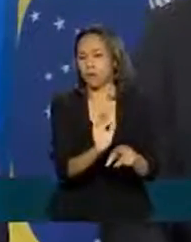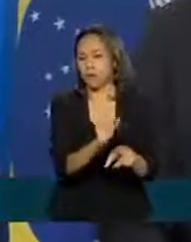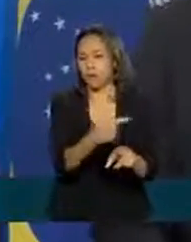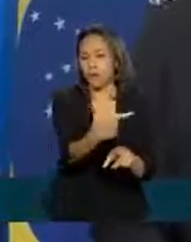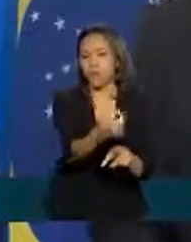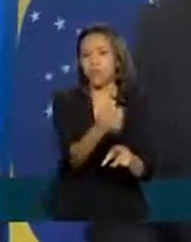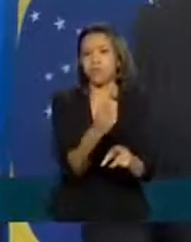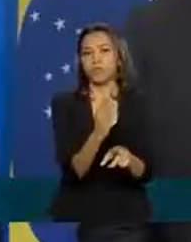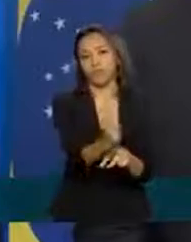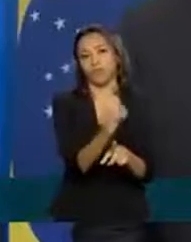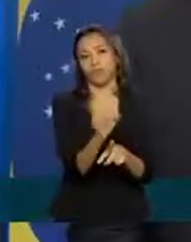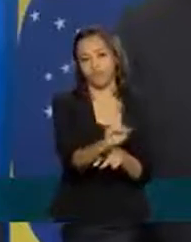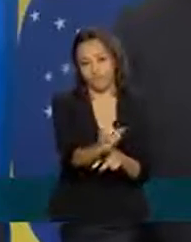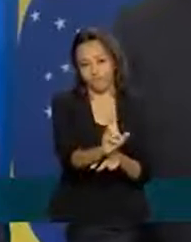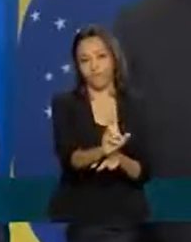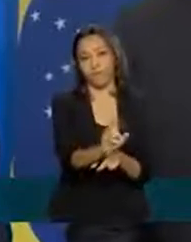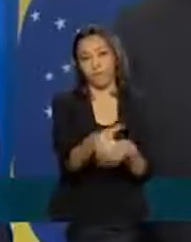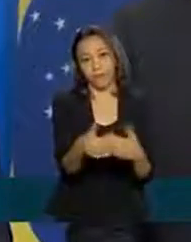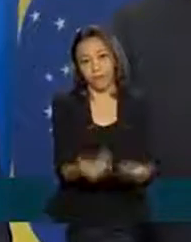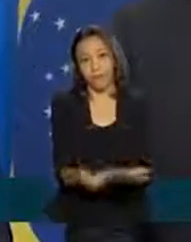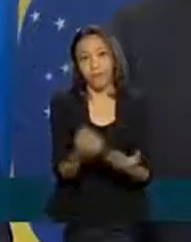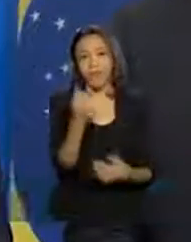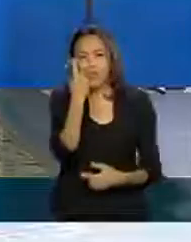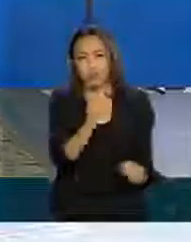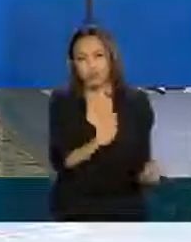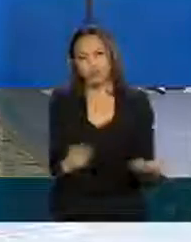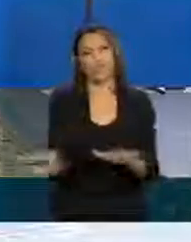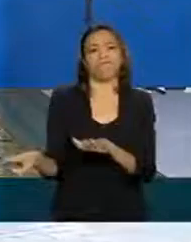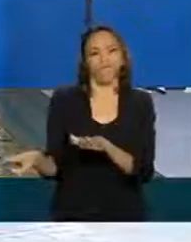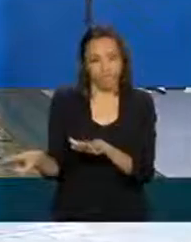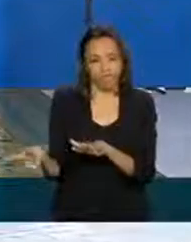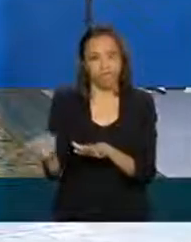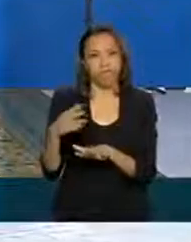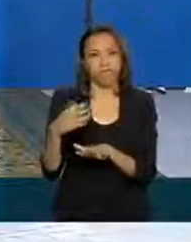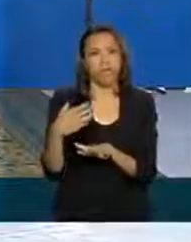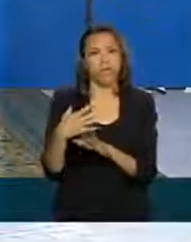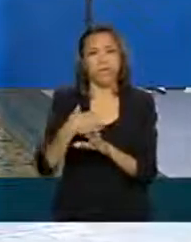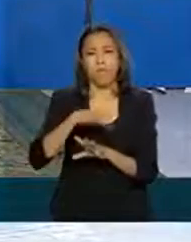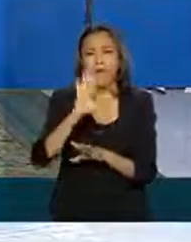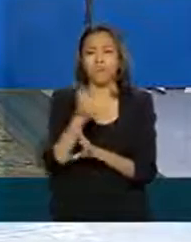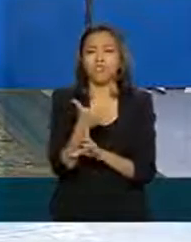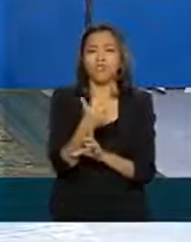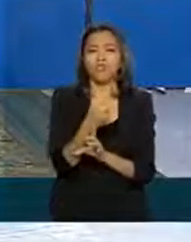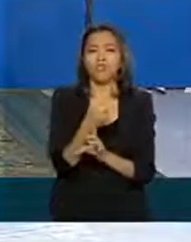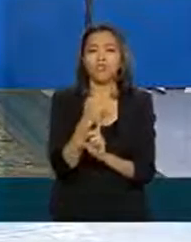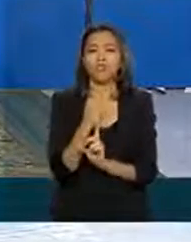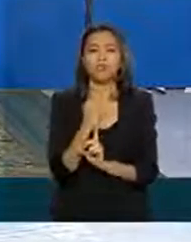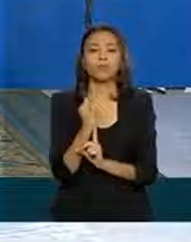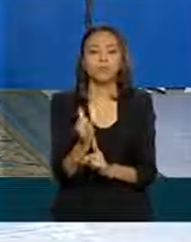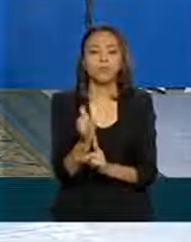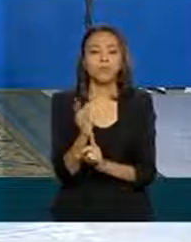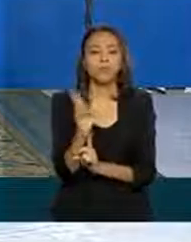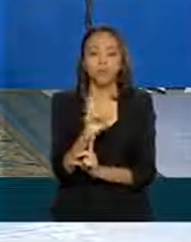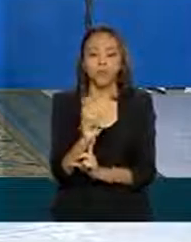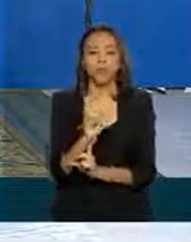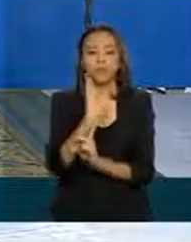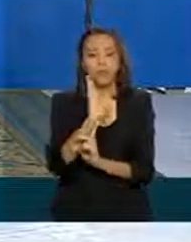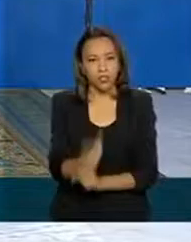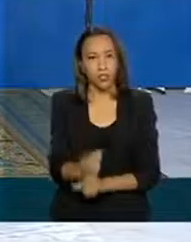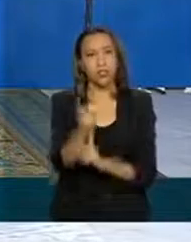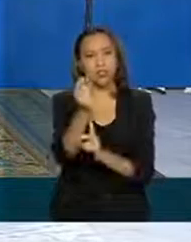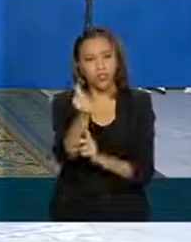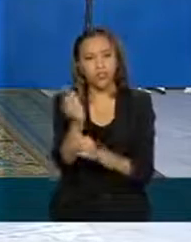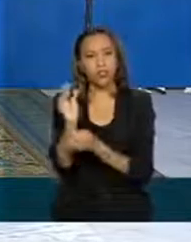bilhões de reais. Então, em uma semana, mais de 20 bilhões de reais já foram